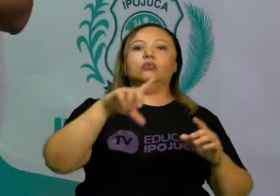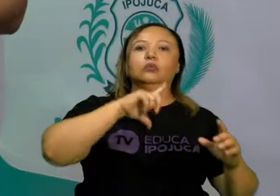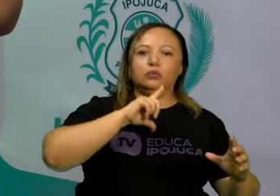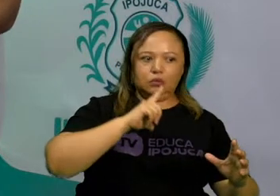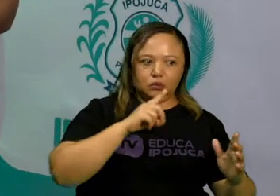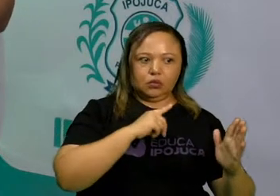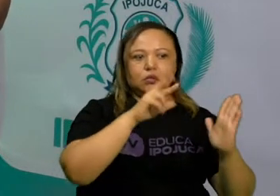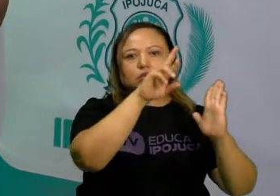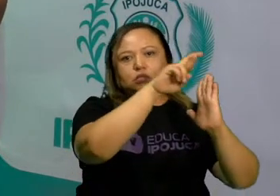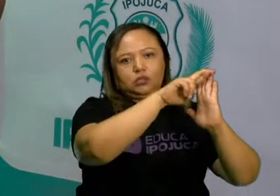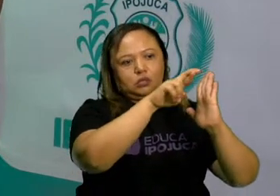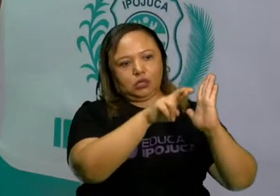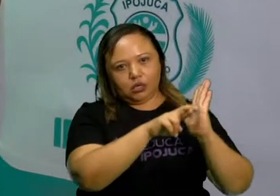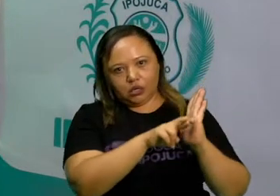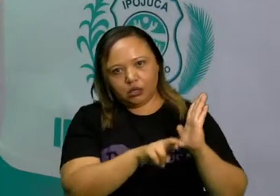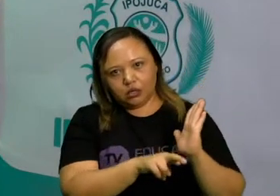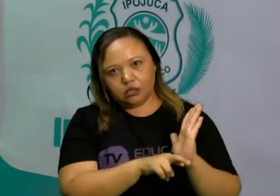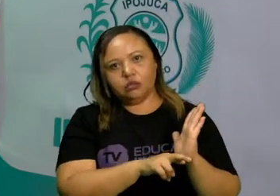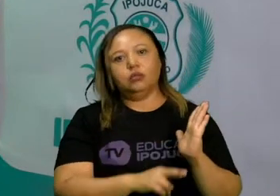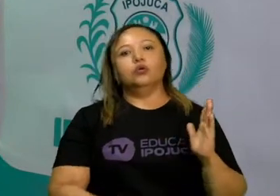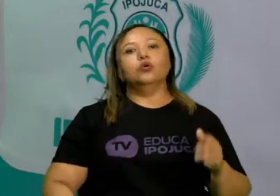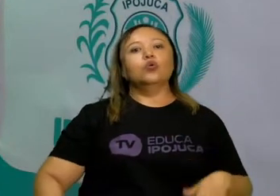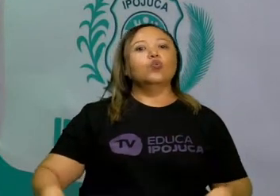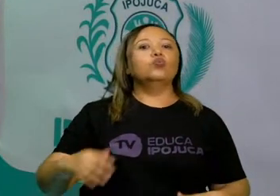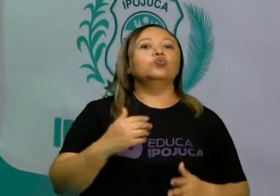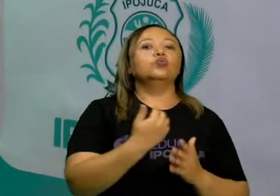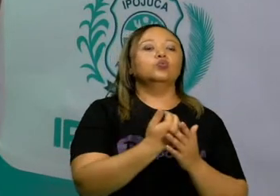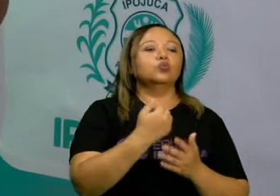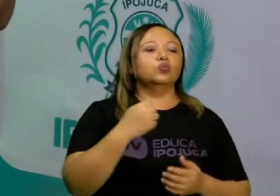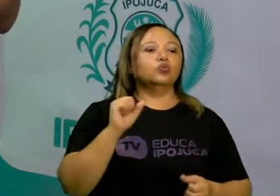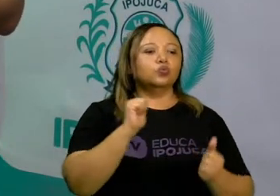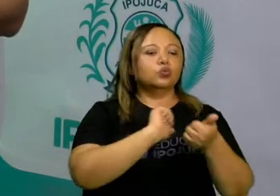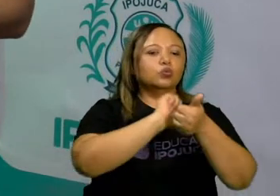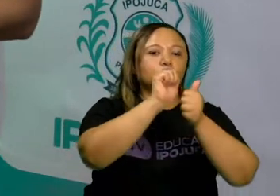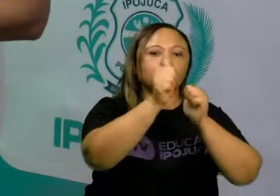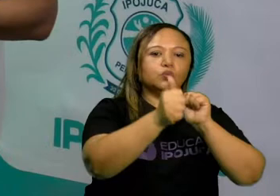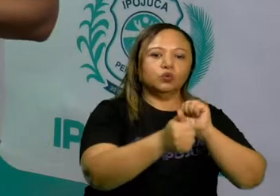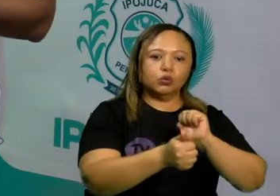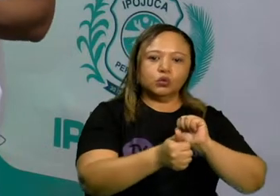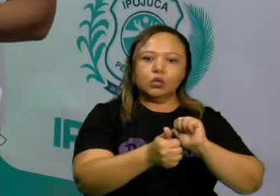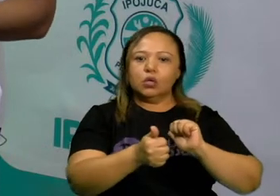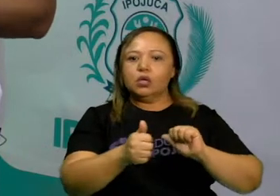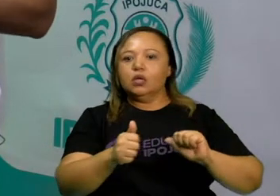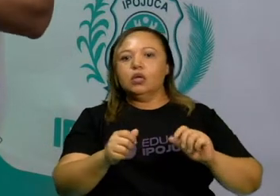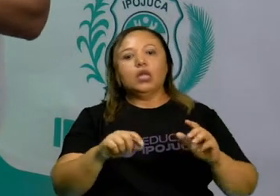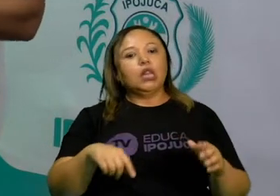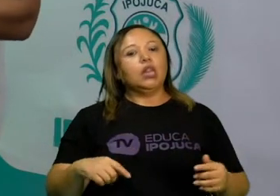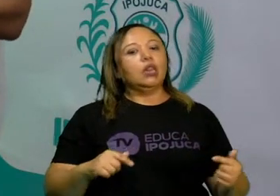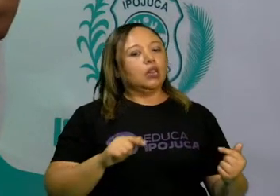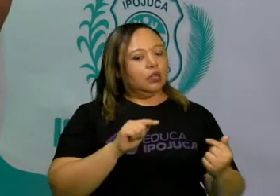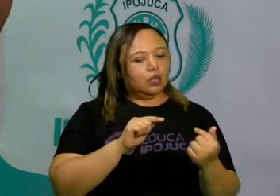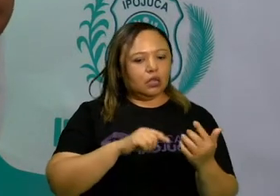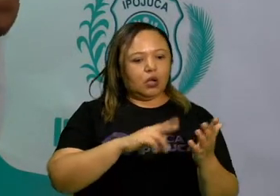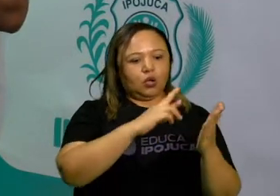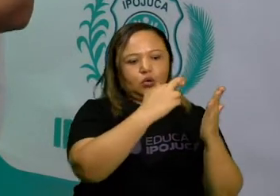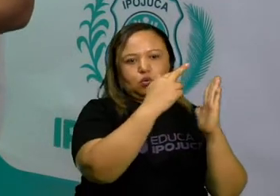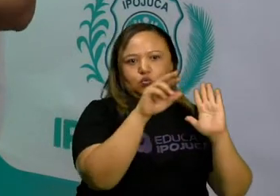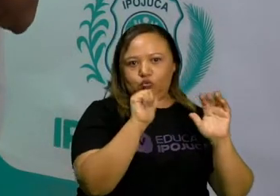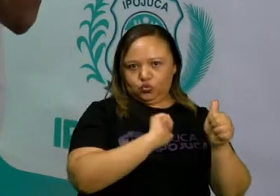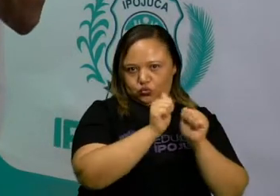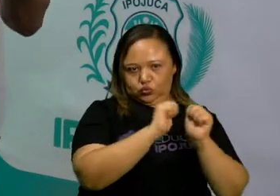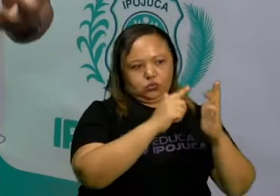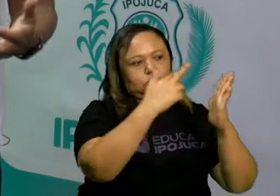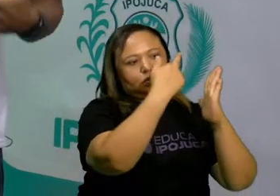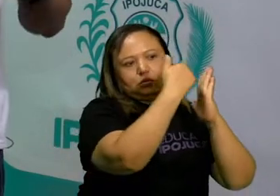O que eu quero dizer com isso? É que o jogo pode ter suas regras adaptadas toda vez que a gente